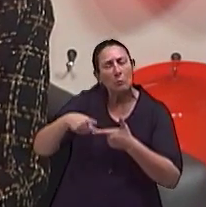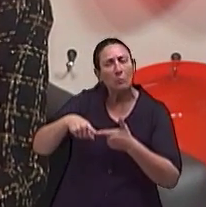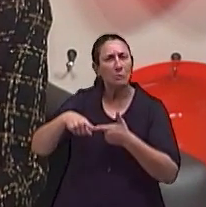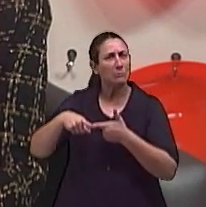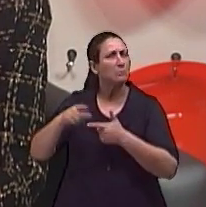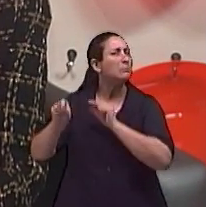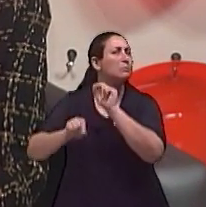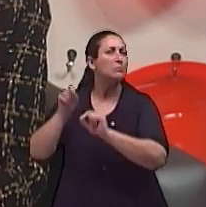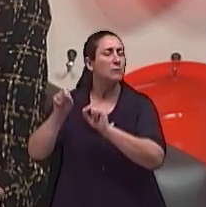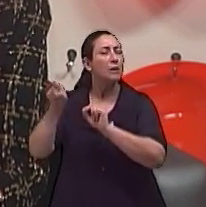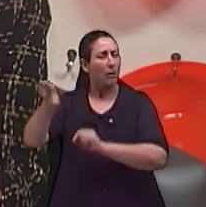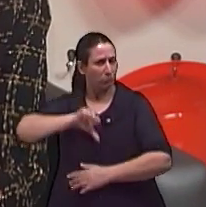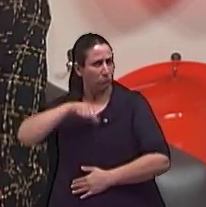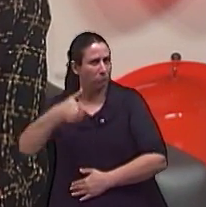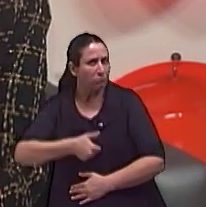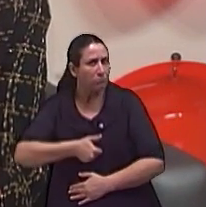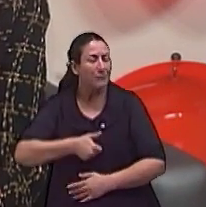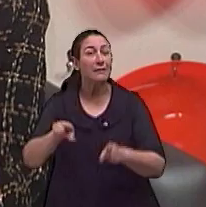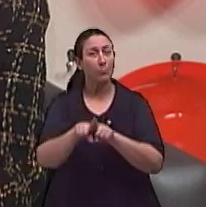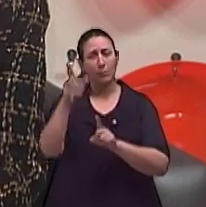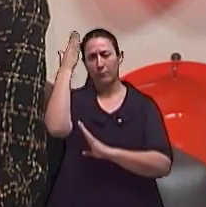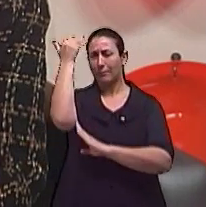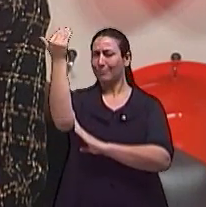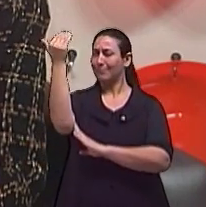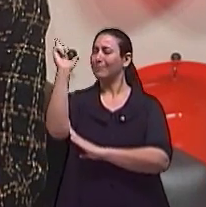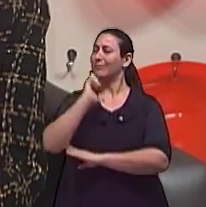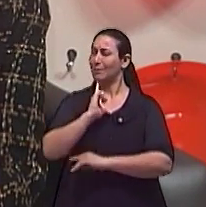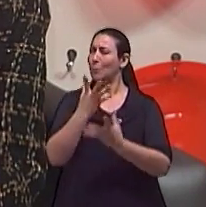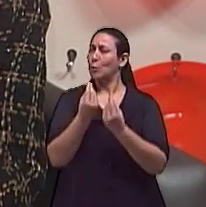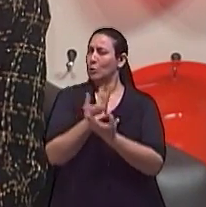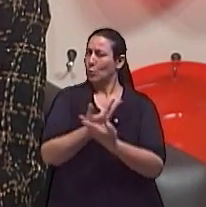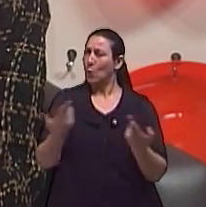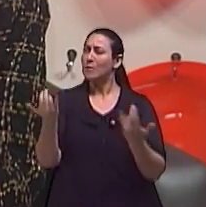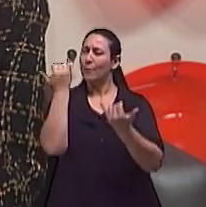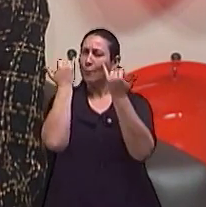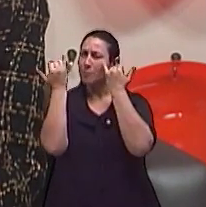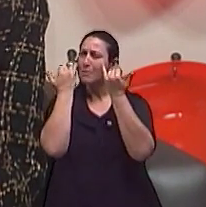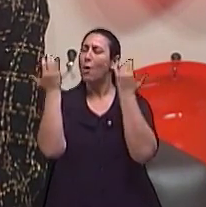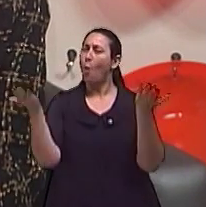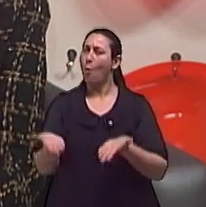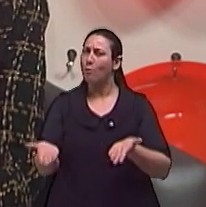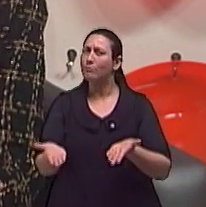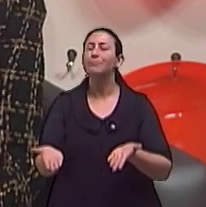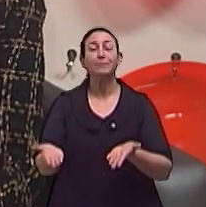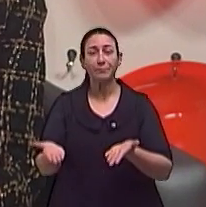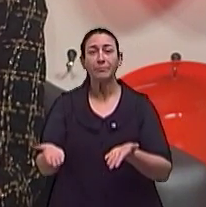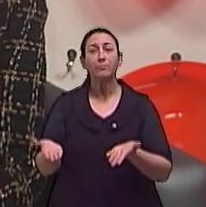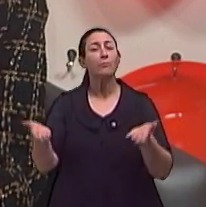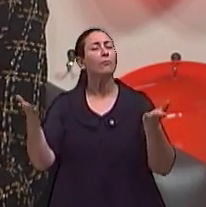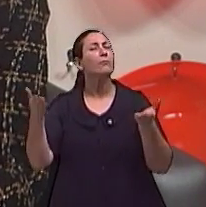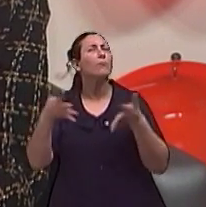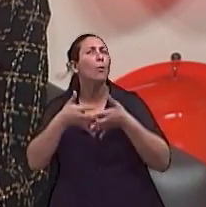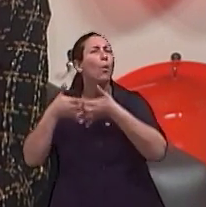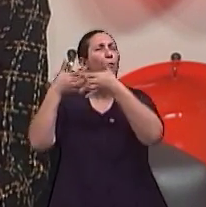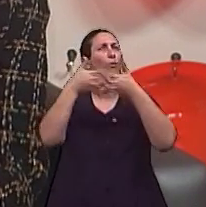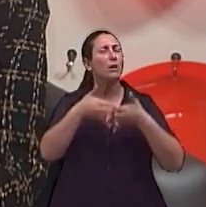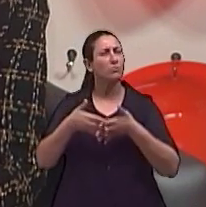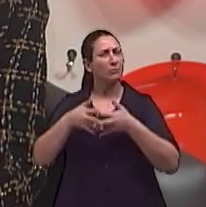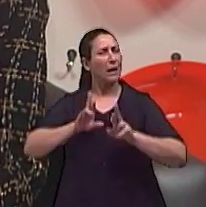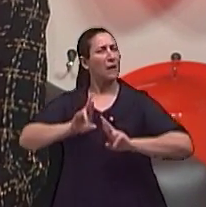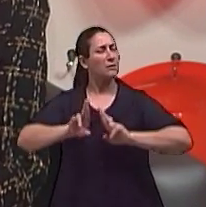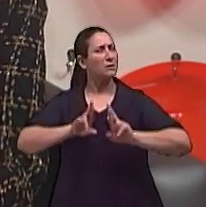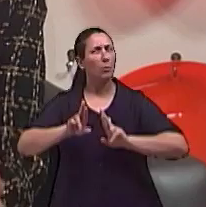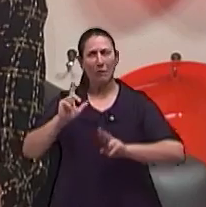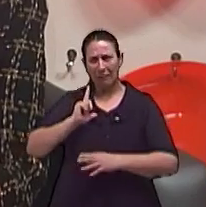autoestima e a fama são tantas coisas a conversar neste programa, conflitos de relacionamento